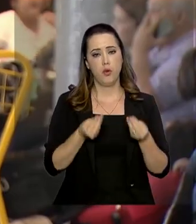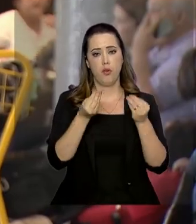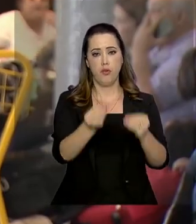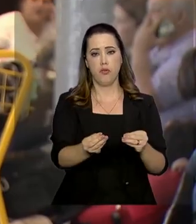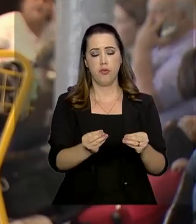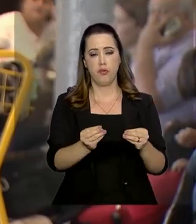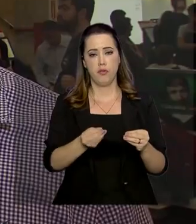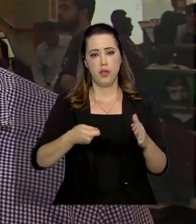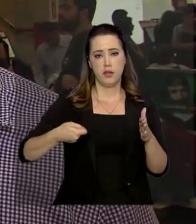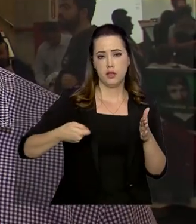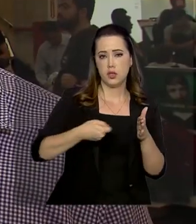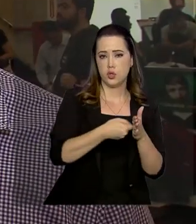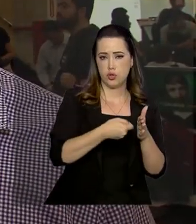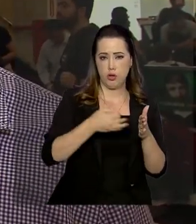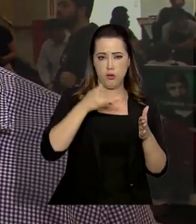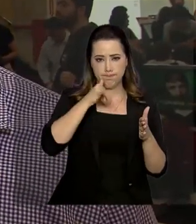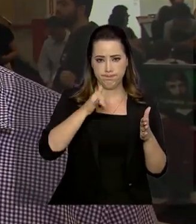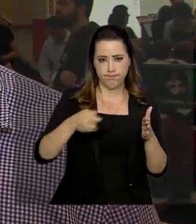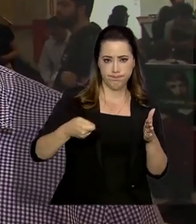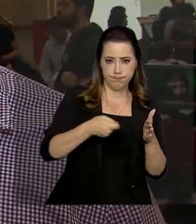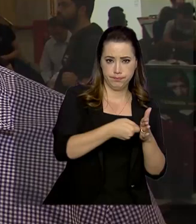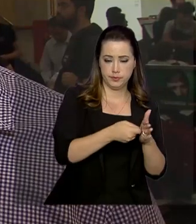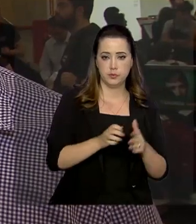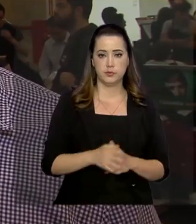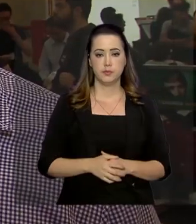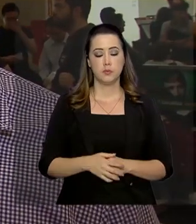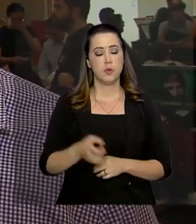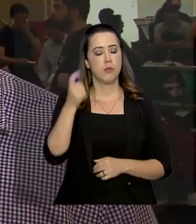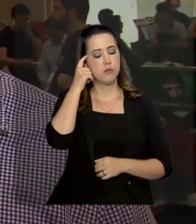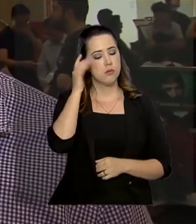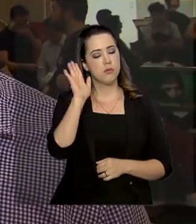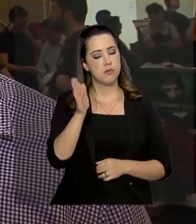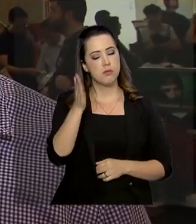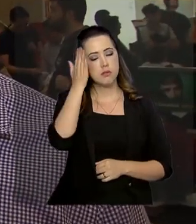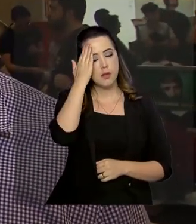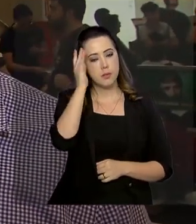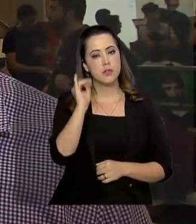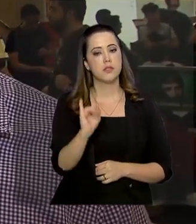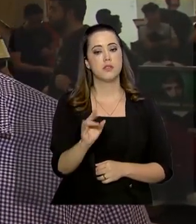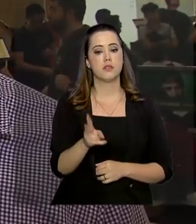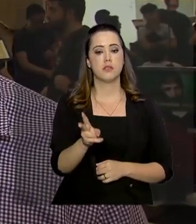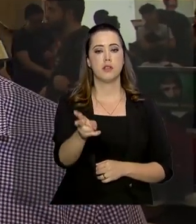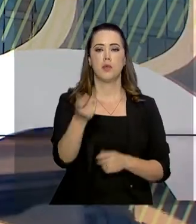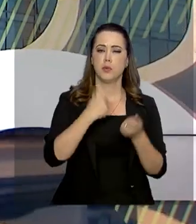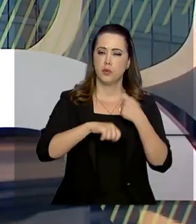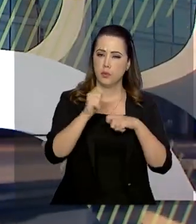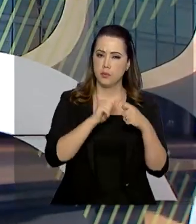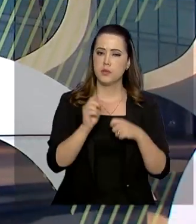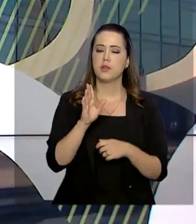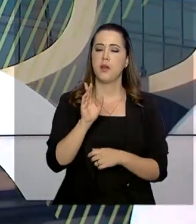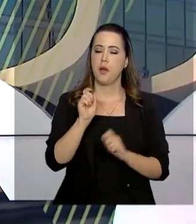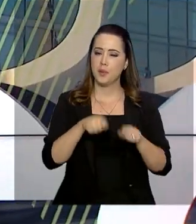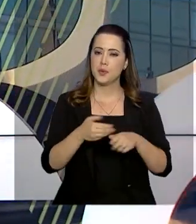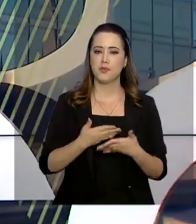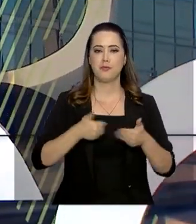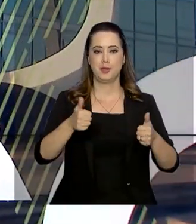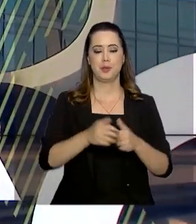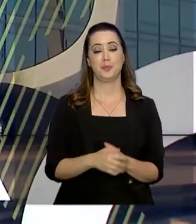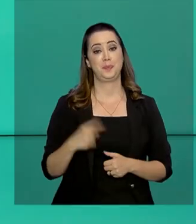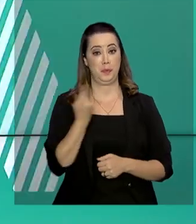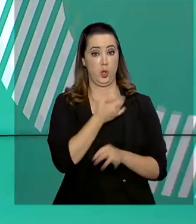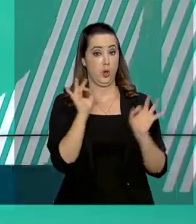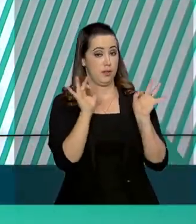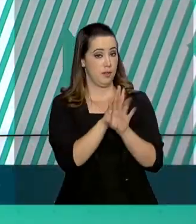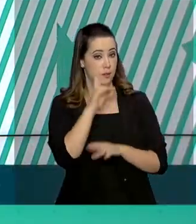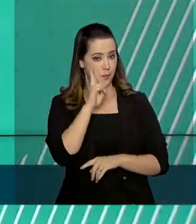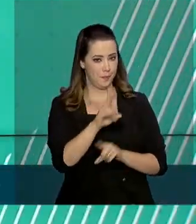de tomadas. Se conscientizar e fazer o melhor sempre, economizar em algumas situações, dá para se melhorar. O governo agora fica